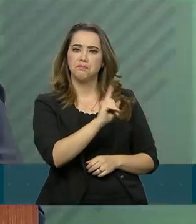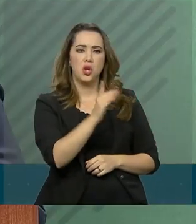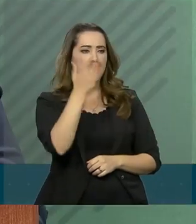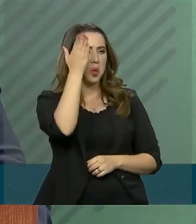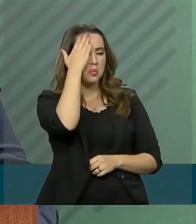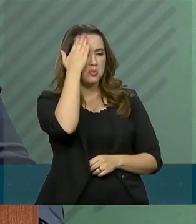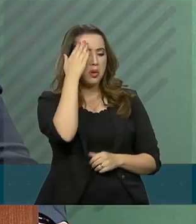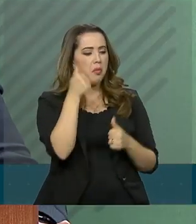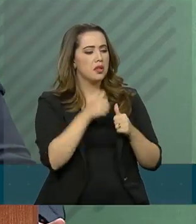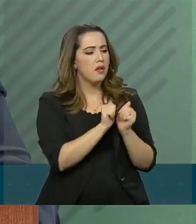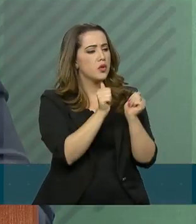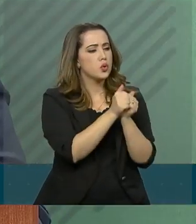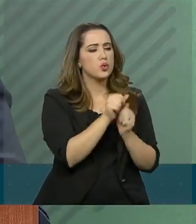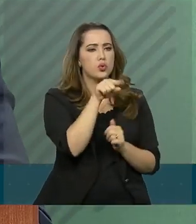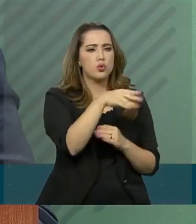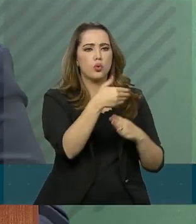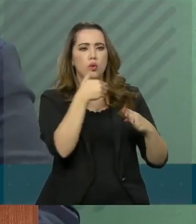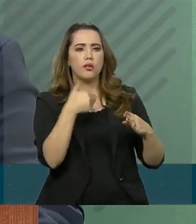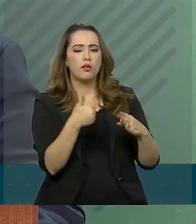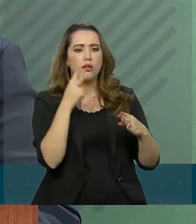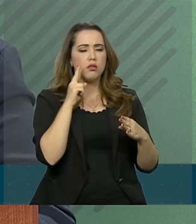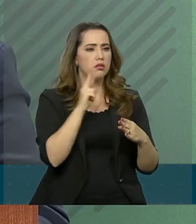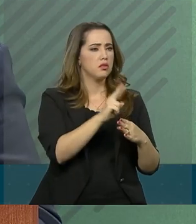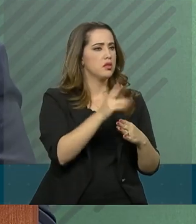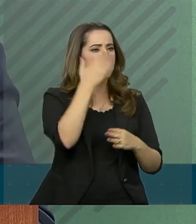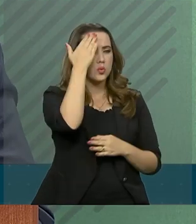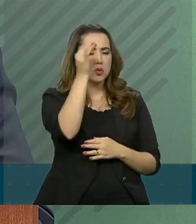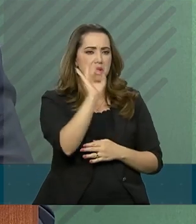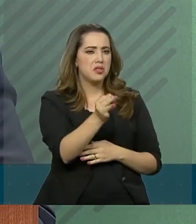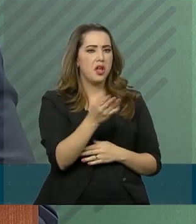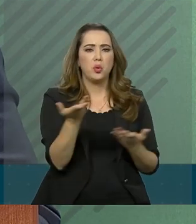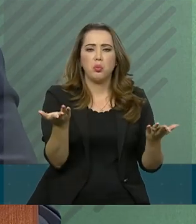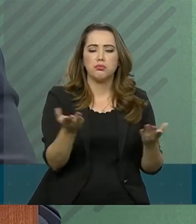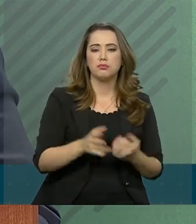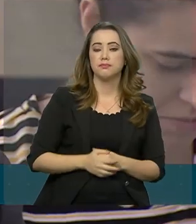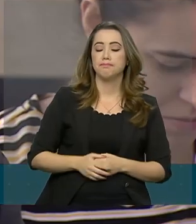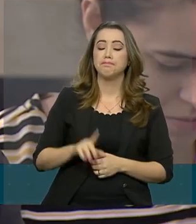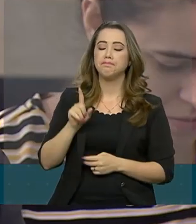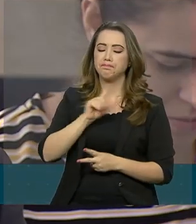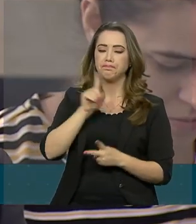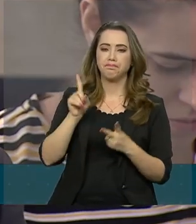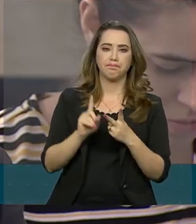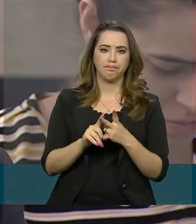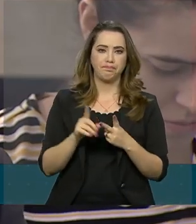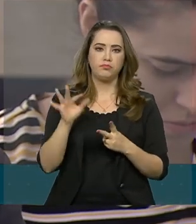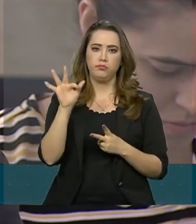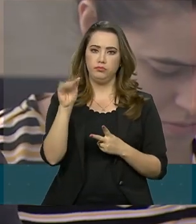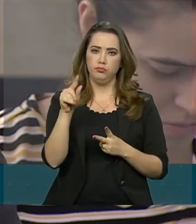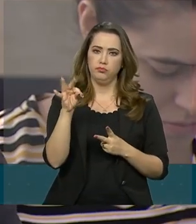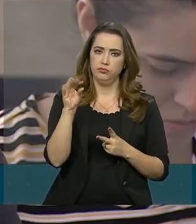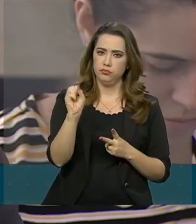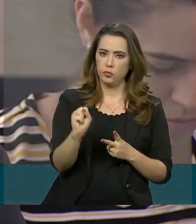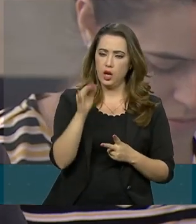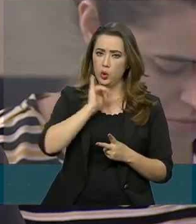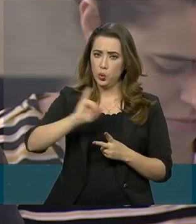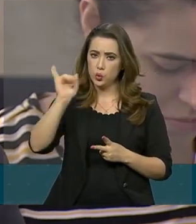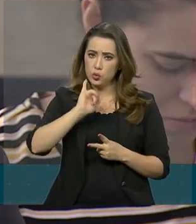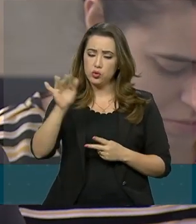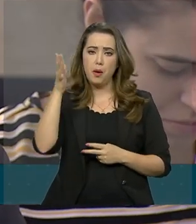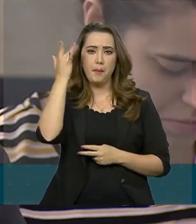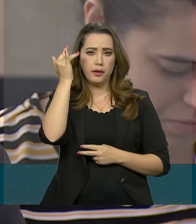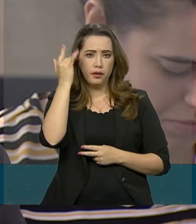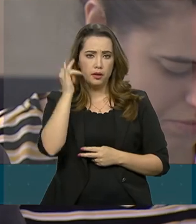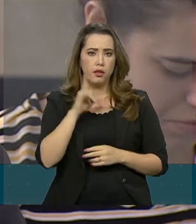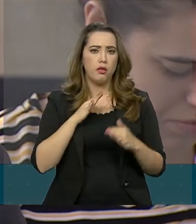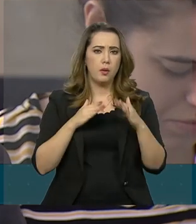também estava presente ali, a retaguarda, e não tenho informação. Certo. Em relação ao FGTS do anúncio de amanhã, está